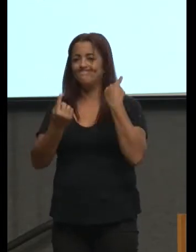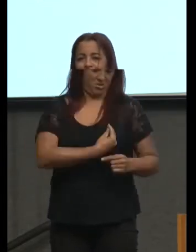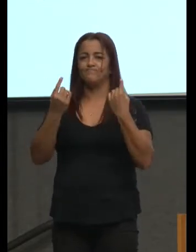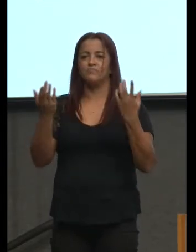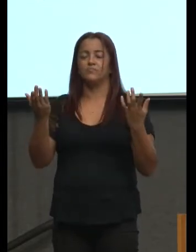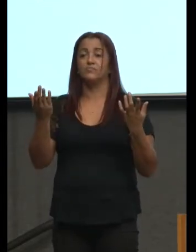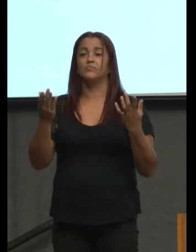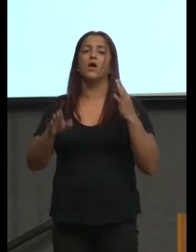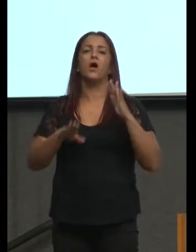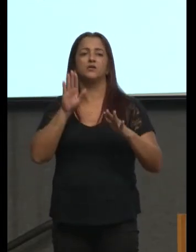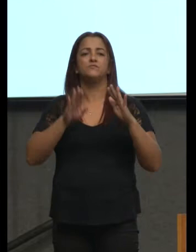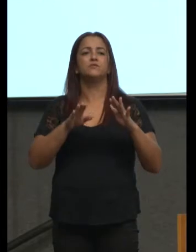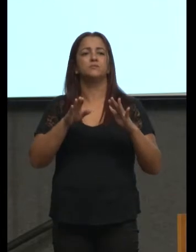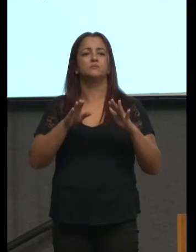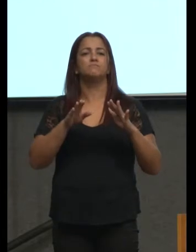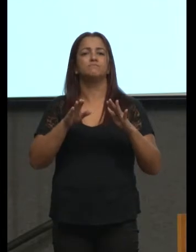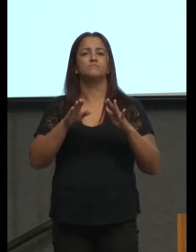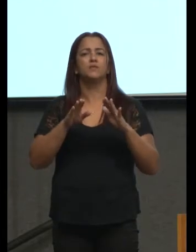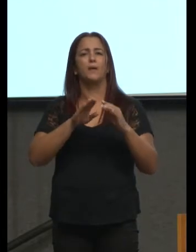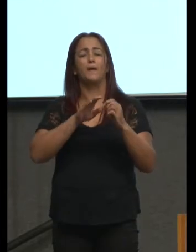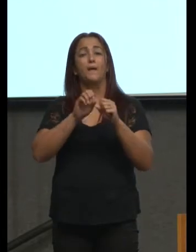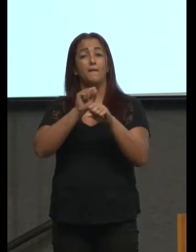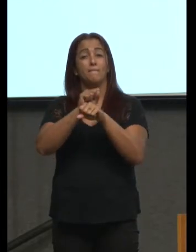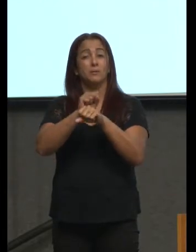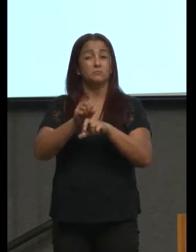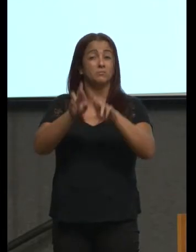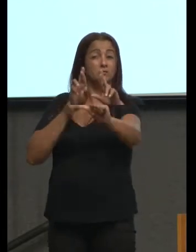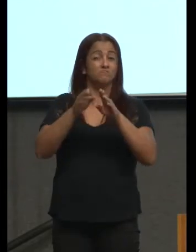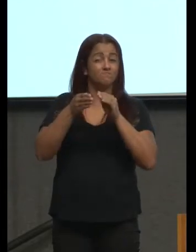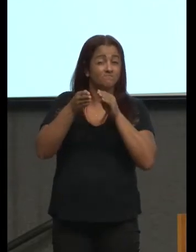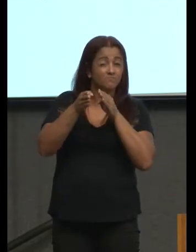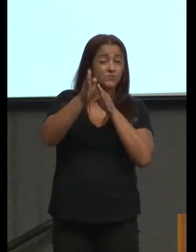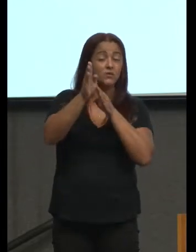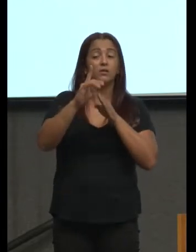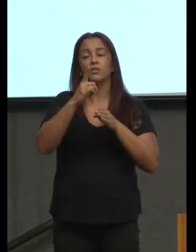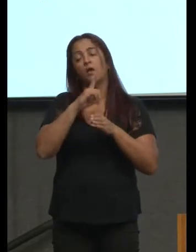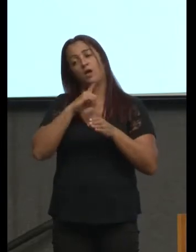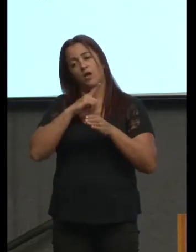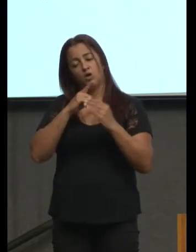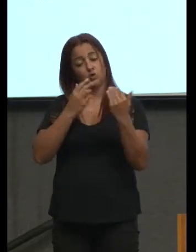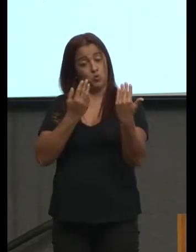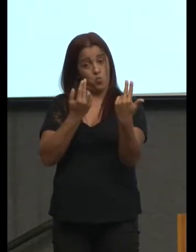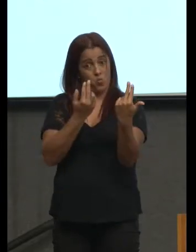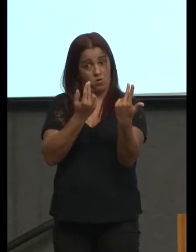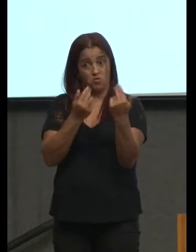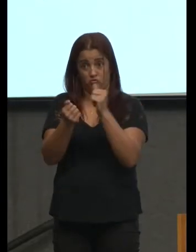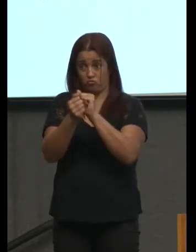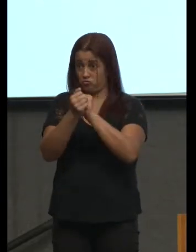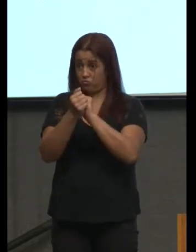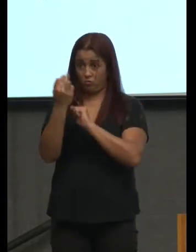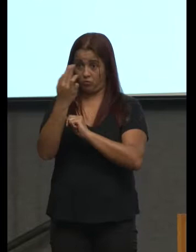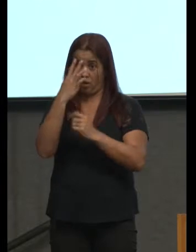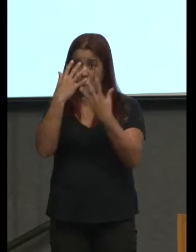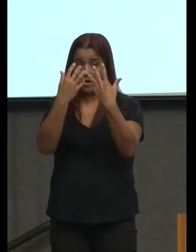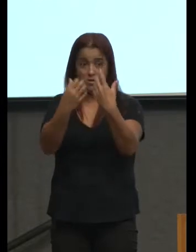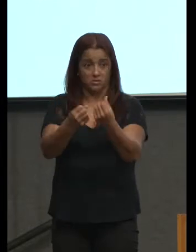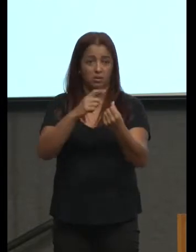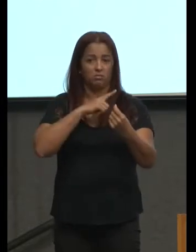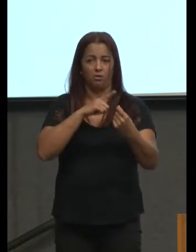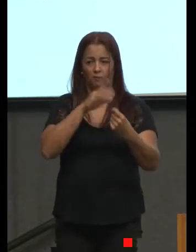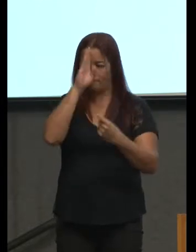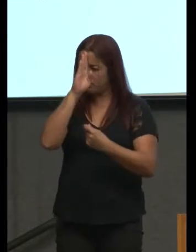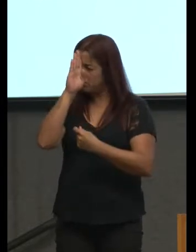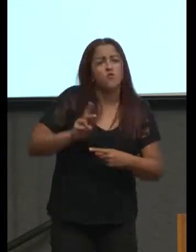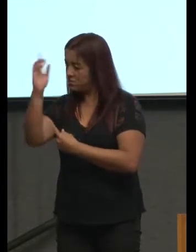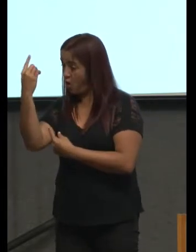perspectivas que às vezes simultaneamente você não pode considerar você tem que priorizar uma e depois